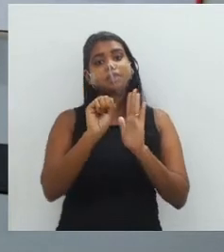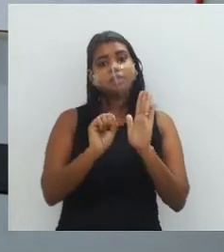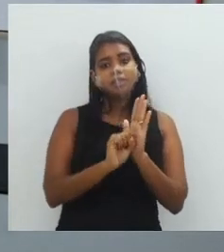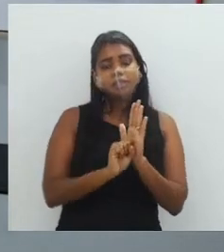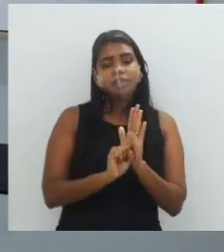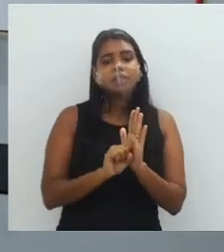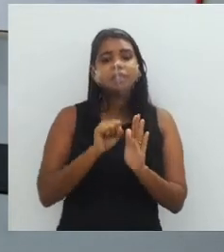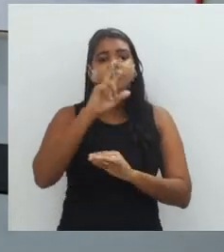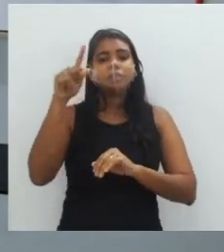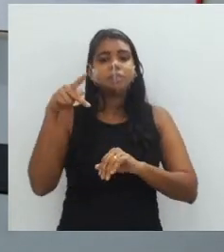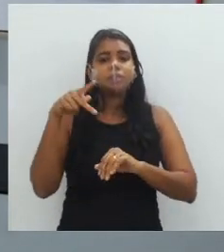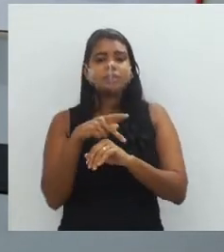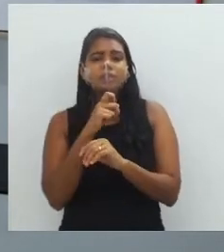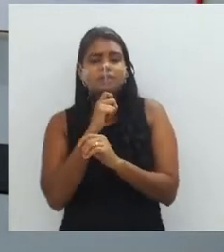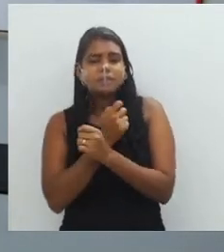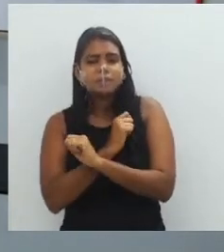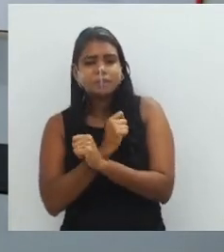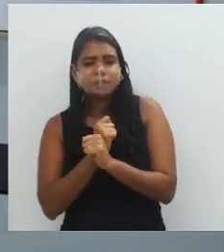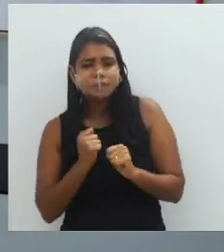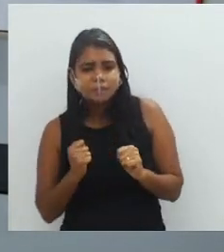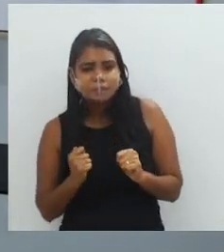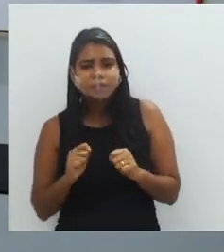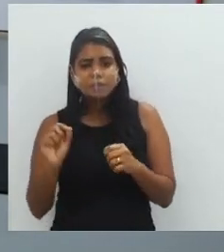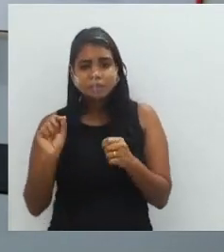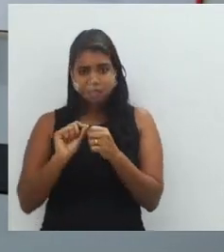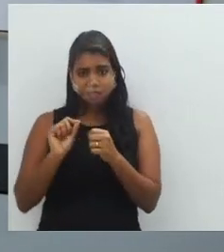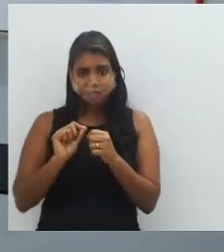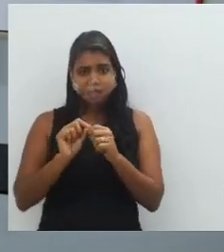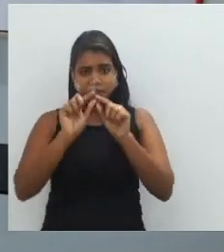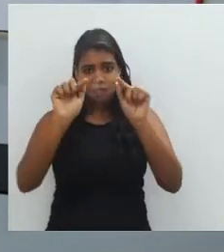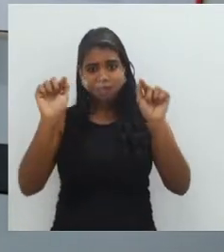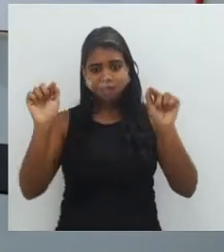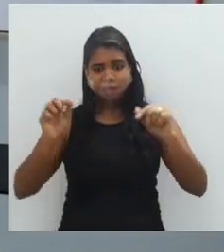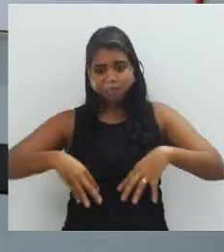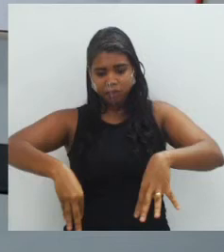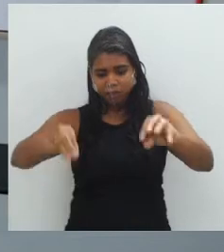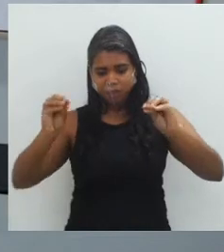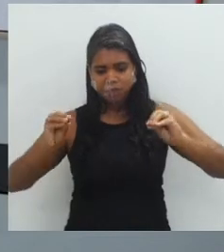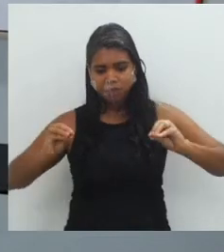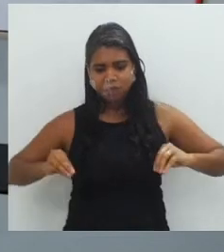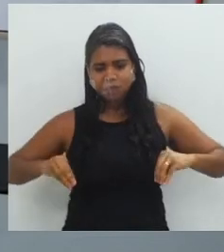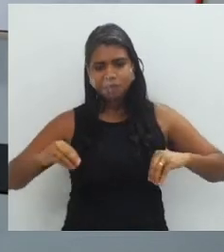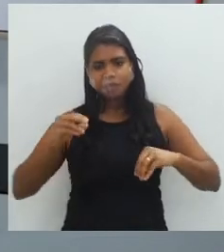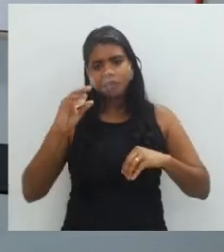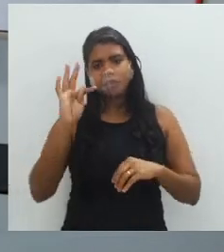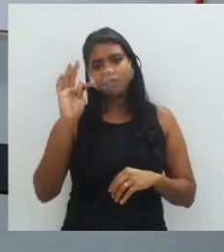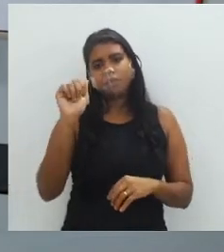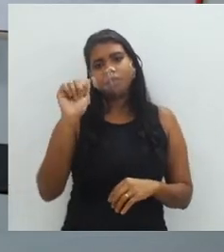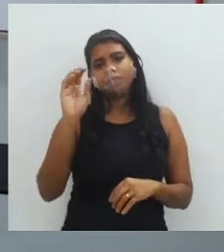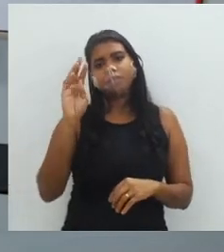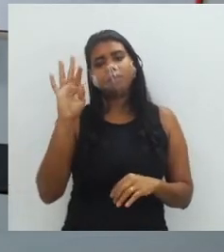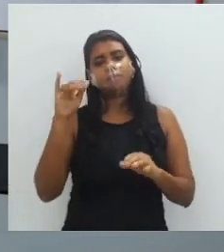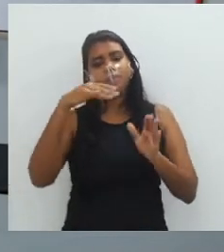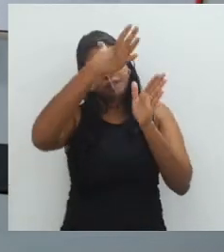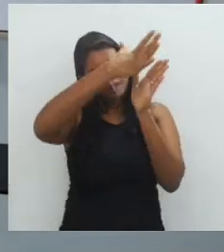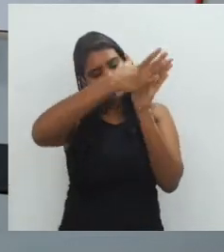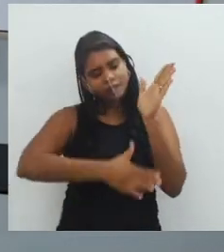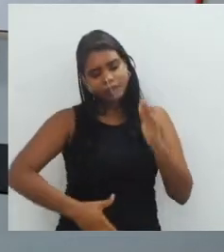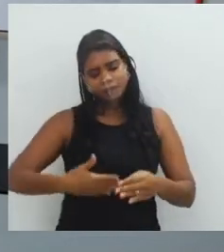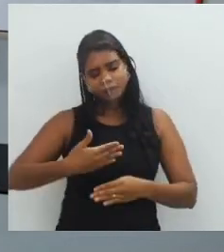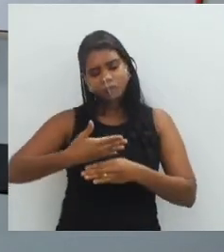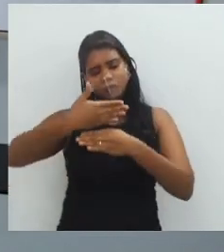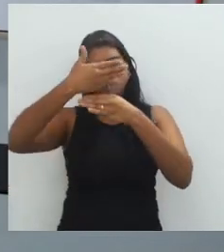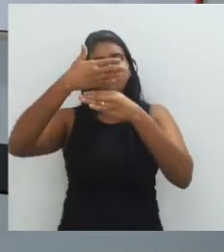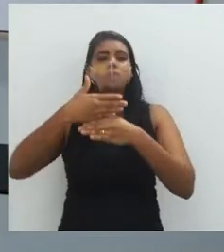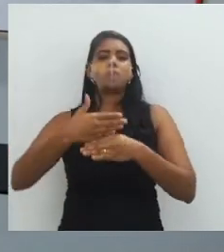frios, obras de arte eram feitas em forma de tapete e revestiam as paredes dos interiores das